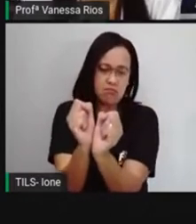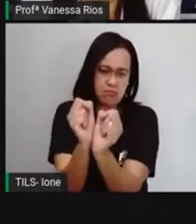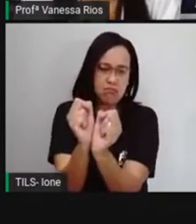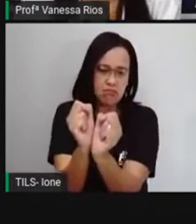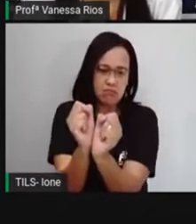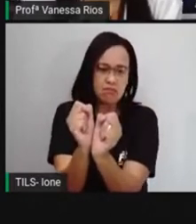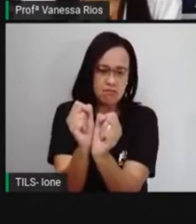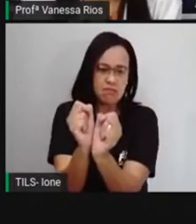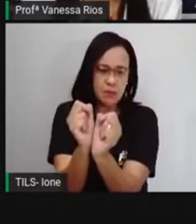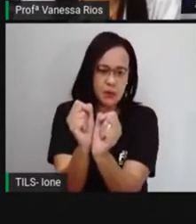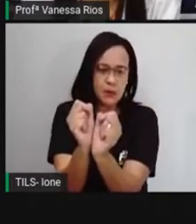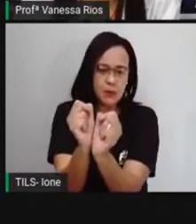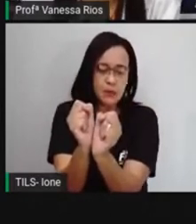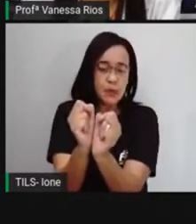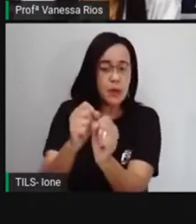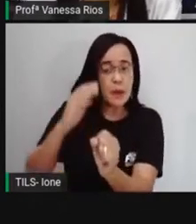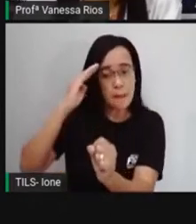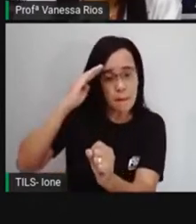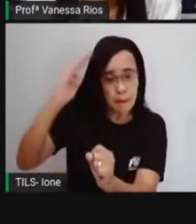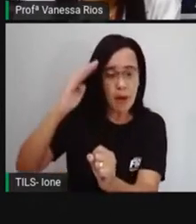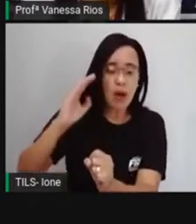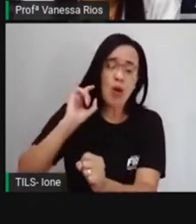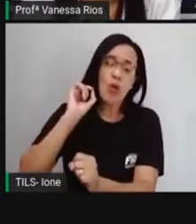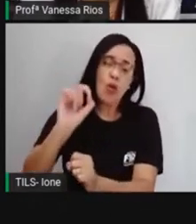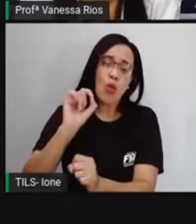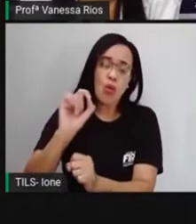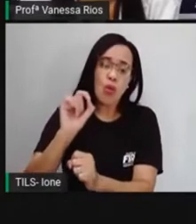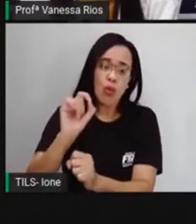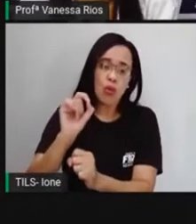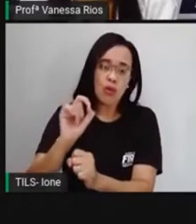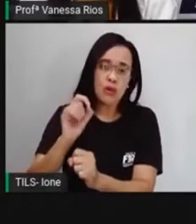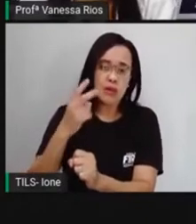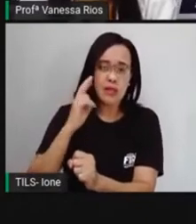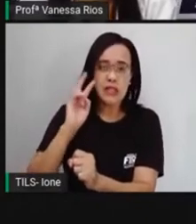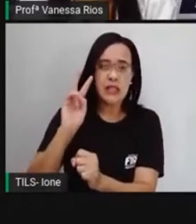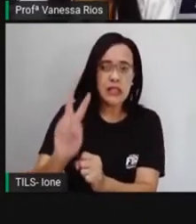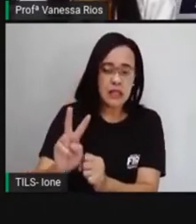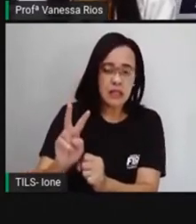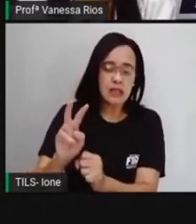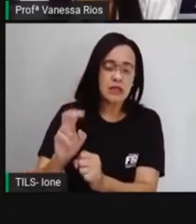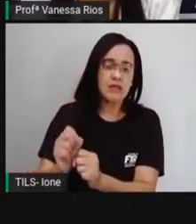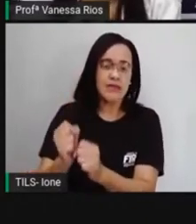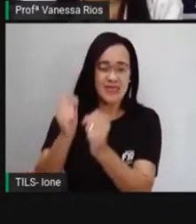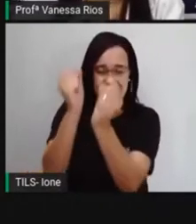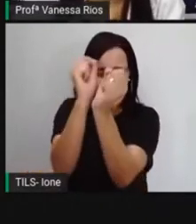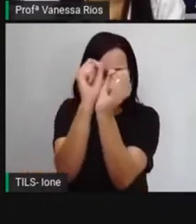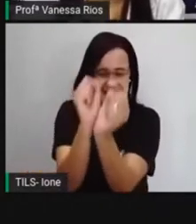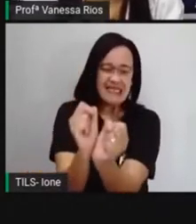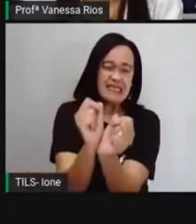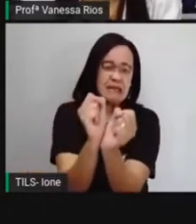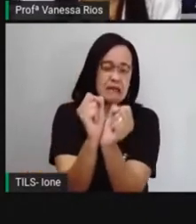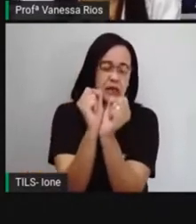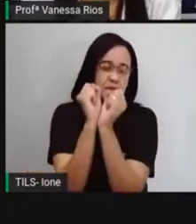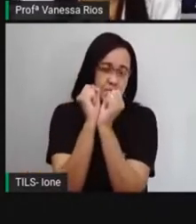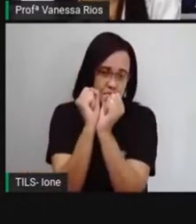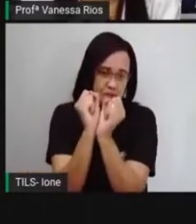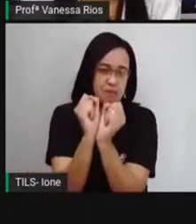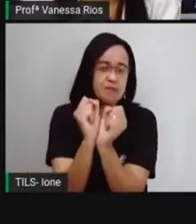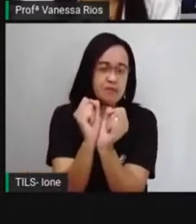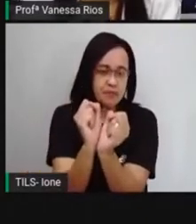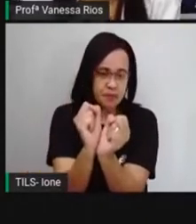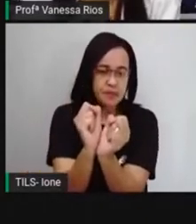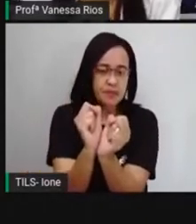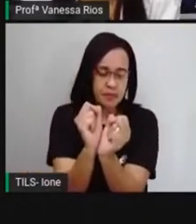coloca principalmente quando a gente procura a definição de escravizado, né, existe aí assim, existem